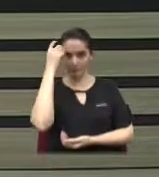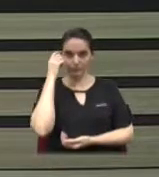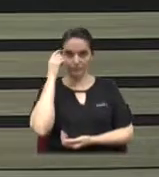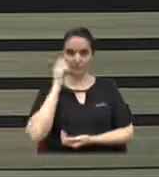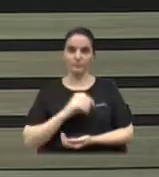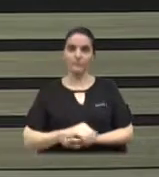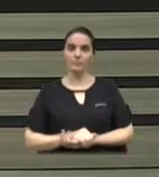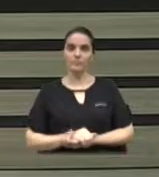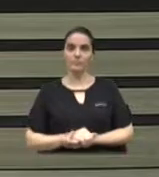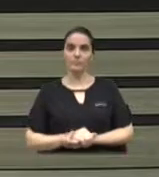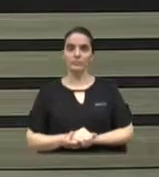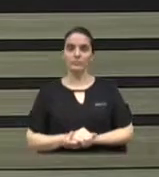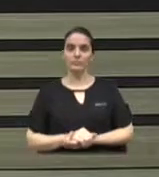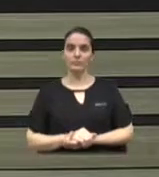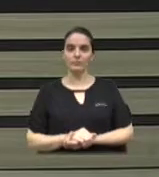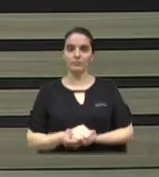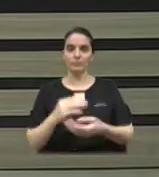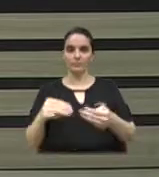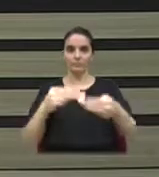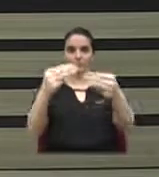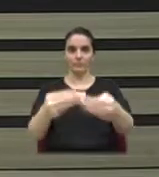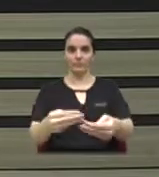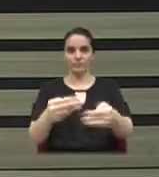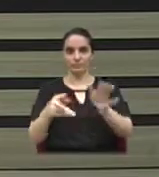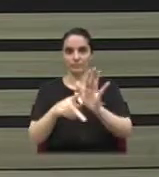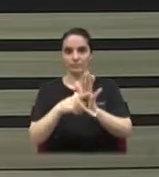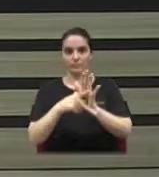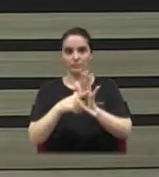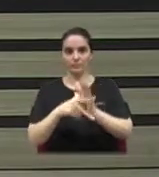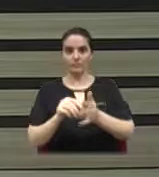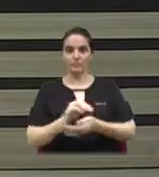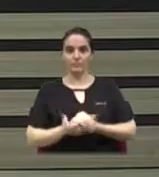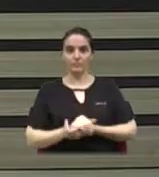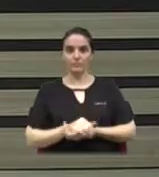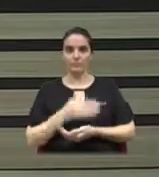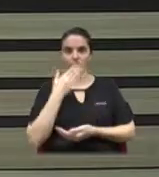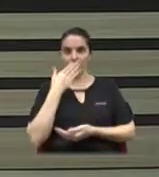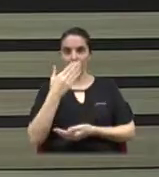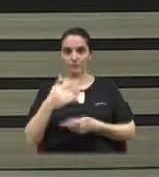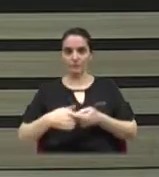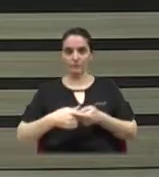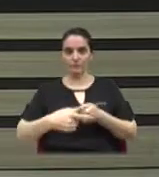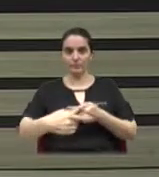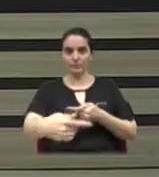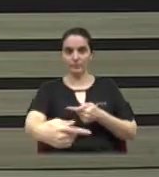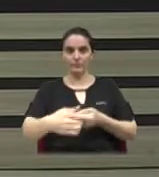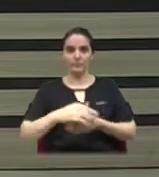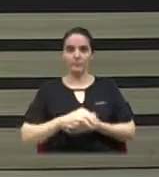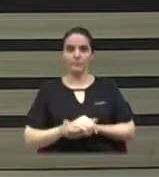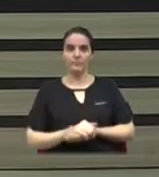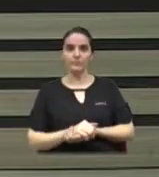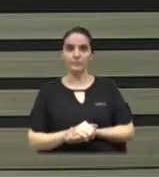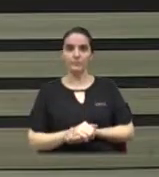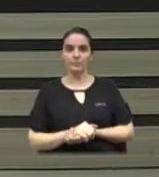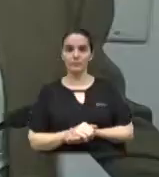Eu tenho, a próxima moção é da minha autoria, eu peço o adiamento para a próxima sessão.